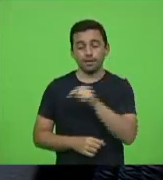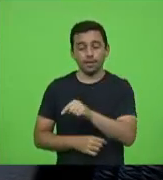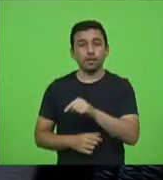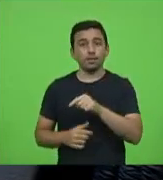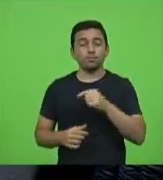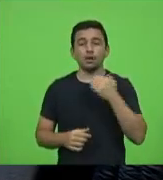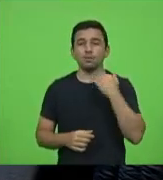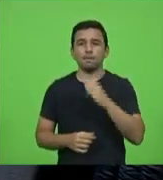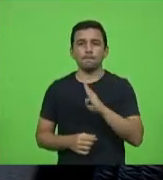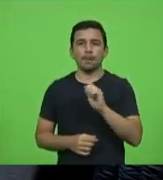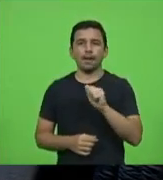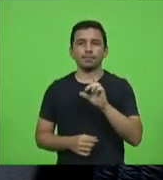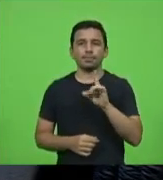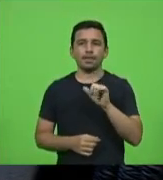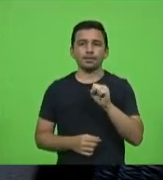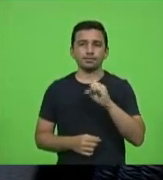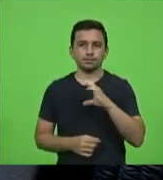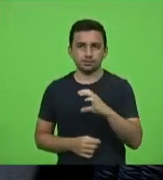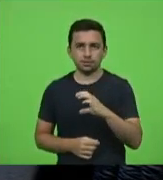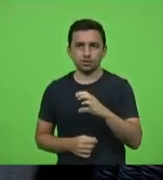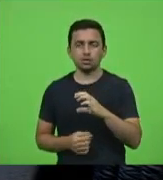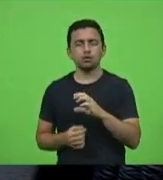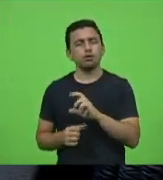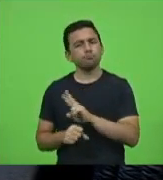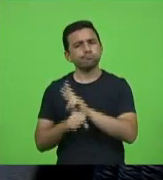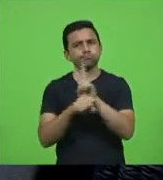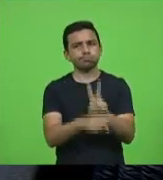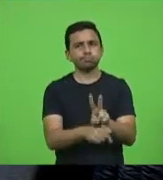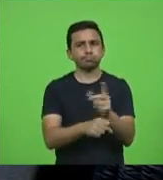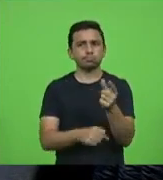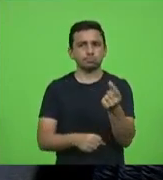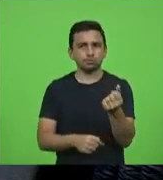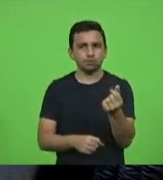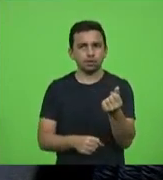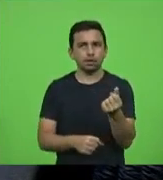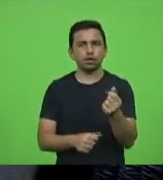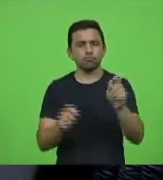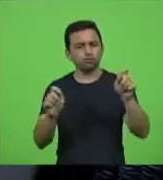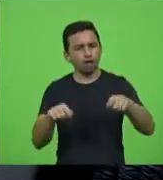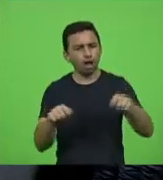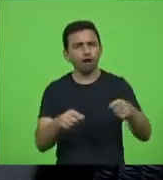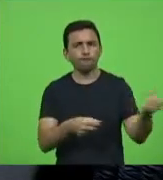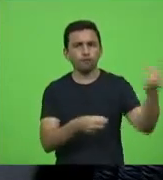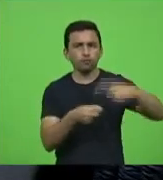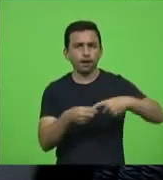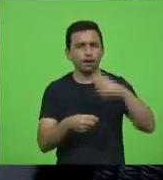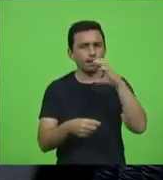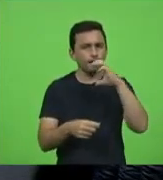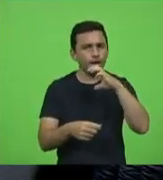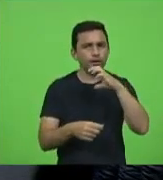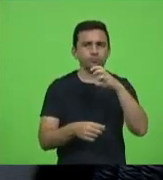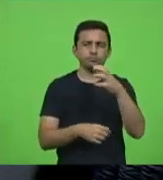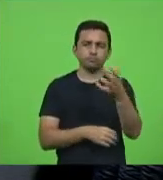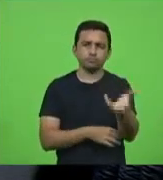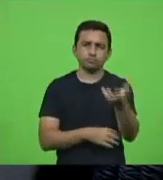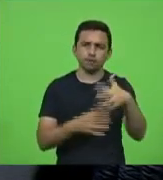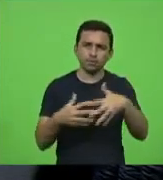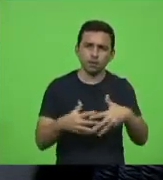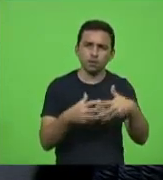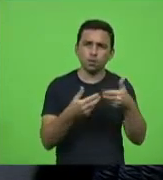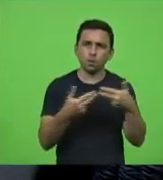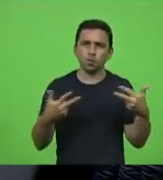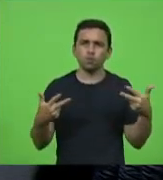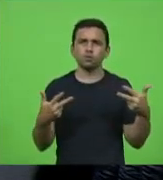emprestar recursos para recuperação de estoques de pavilhões de máquinas e equipamentos que nós